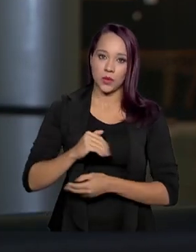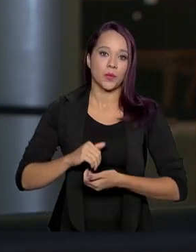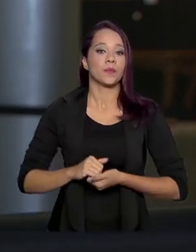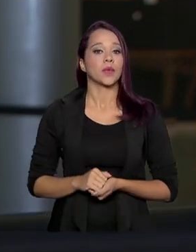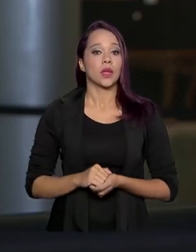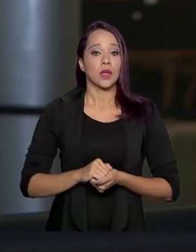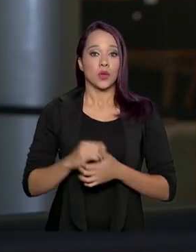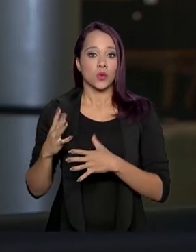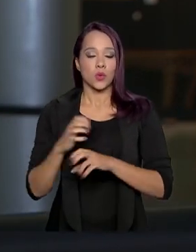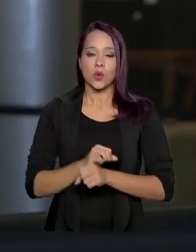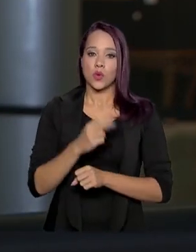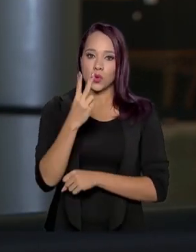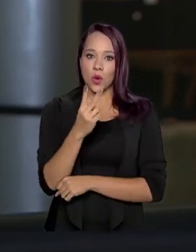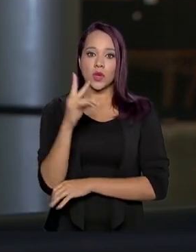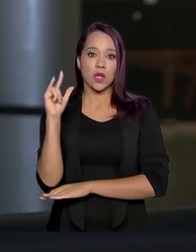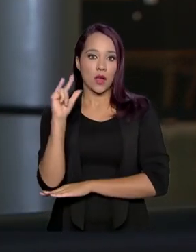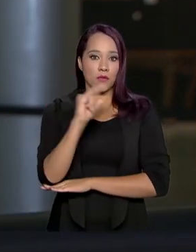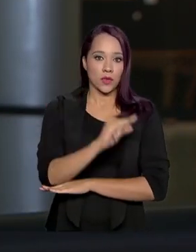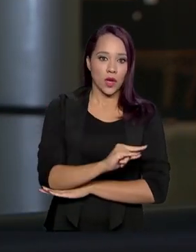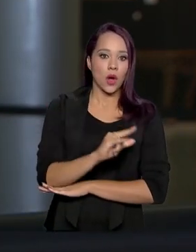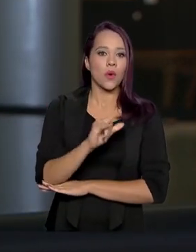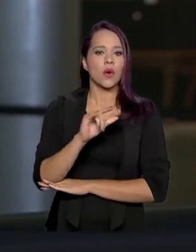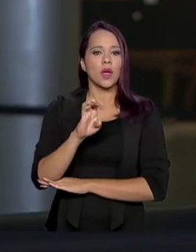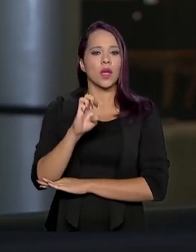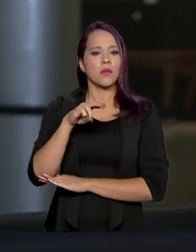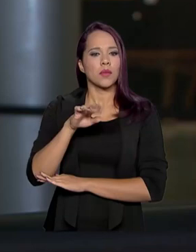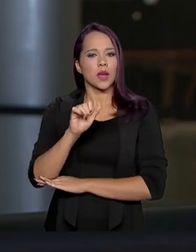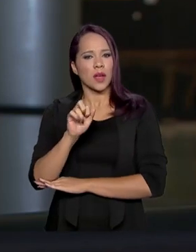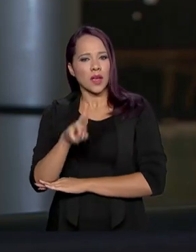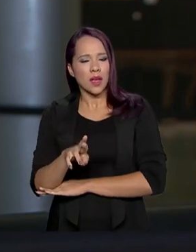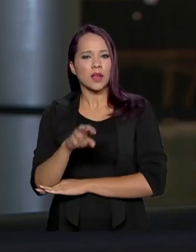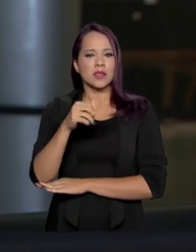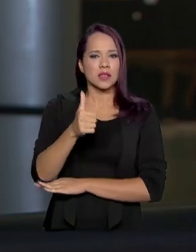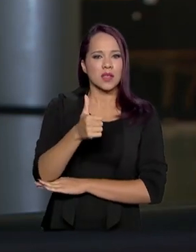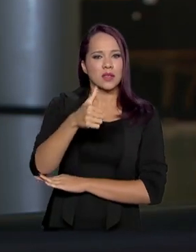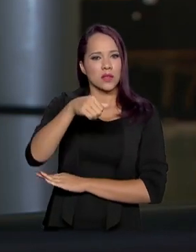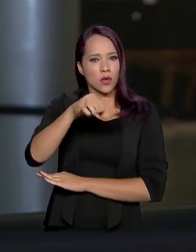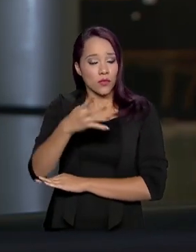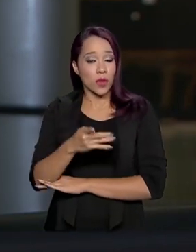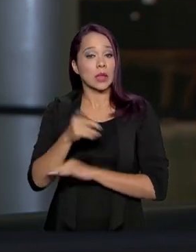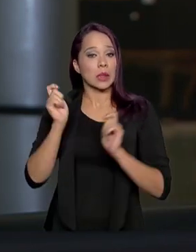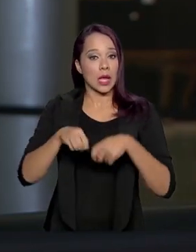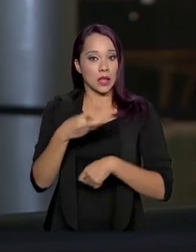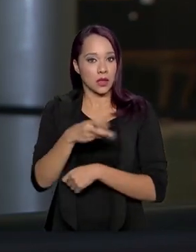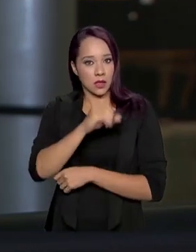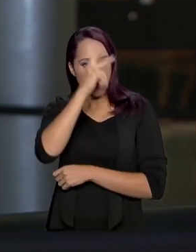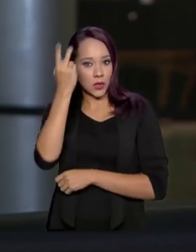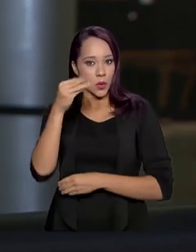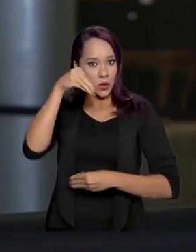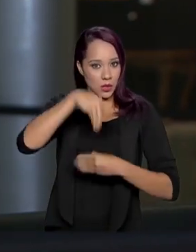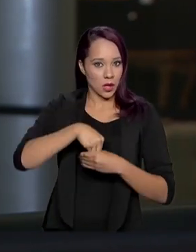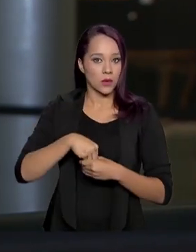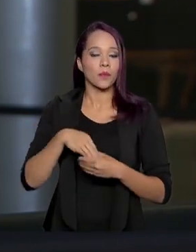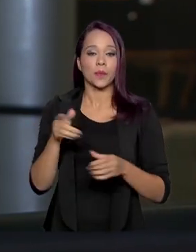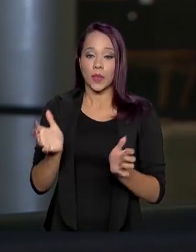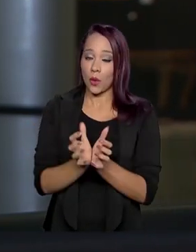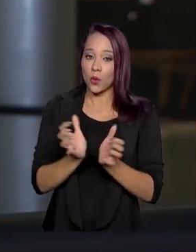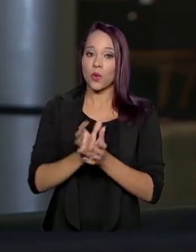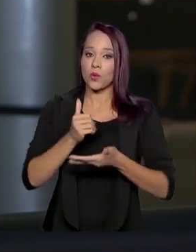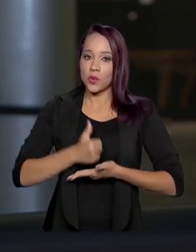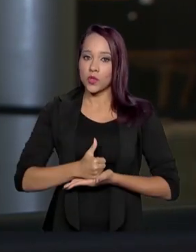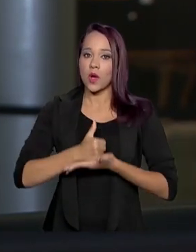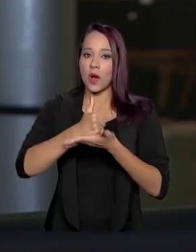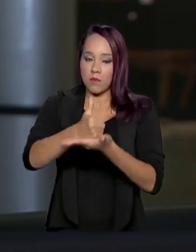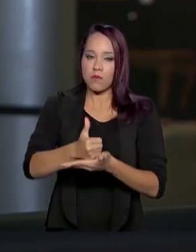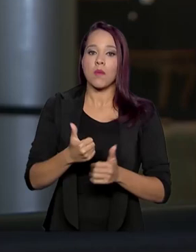São dois aviões Embraer 190 com capacidade para 30 pessoas, além de uma equipe de apoio